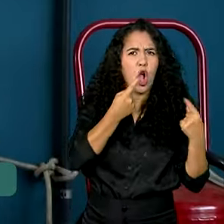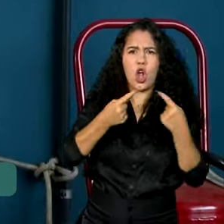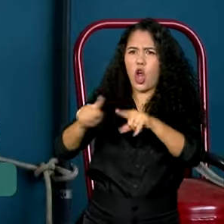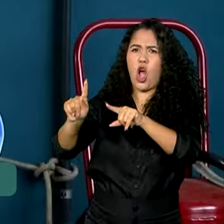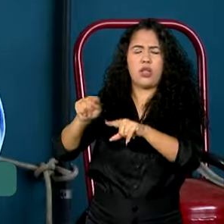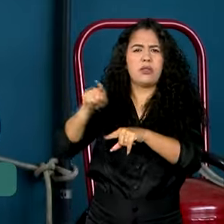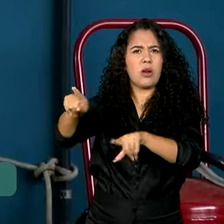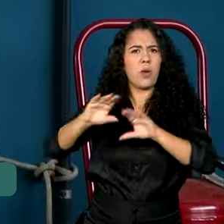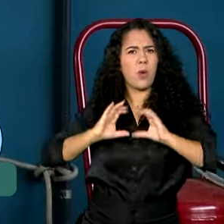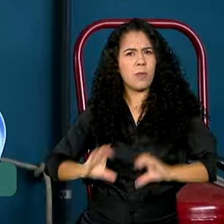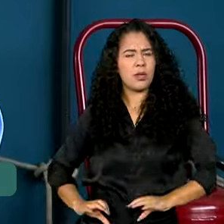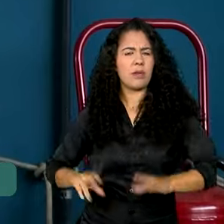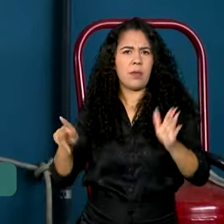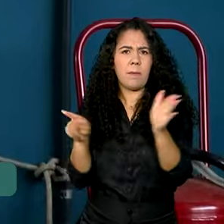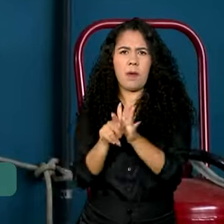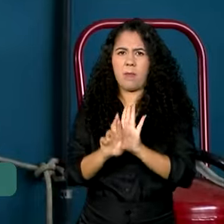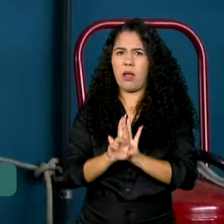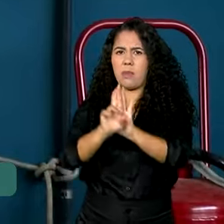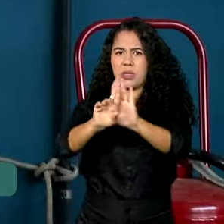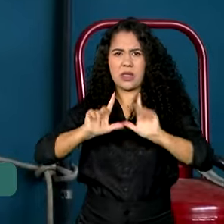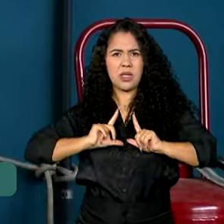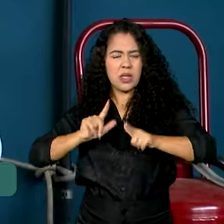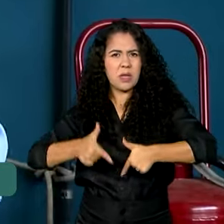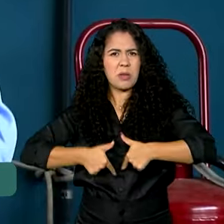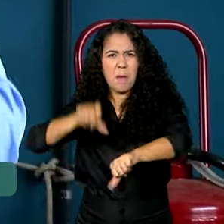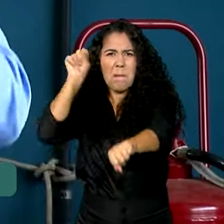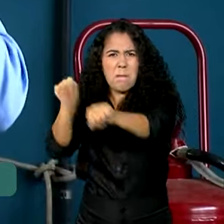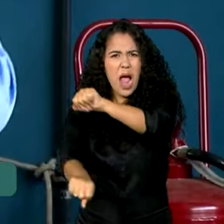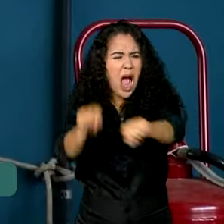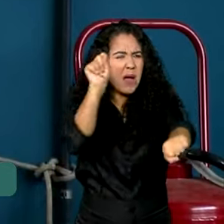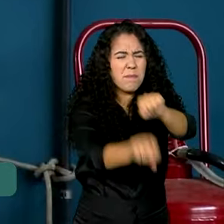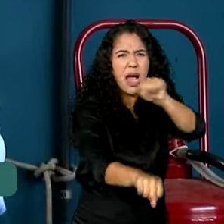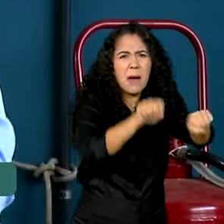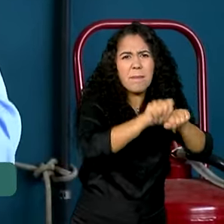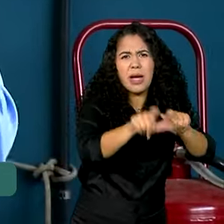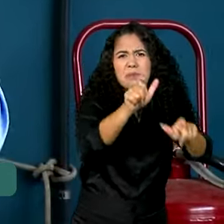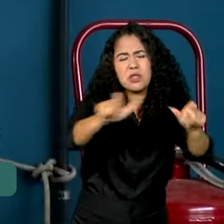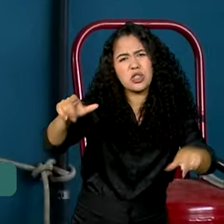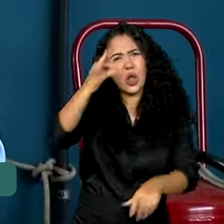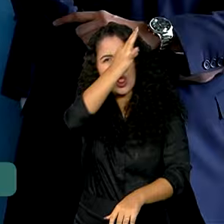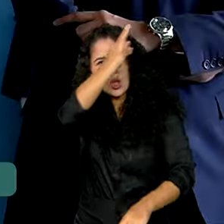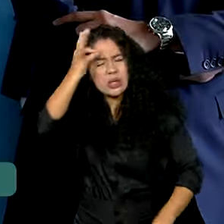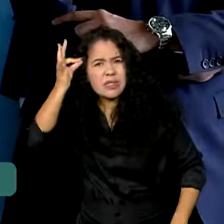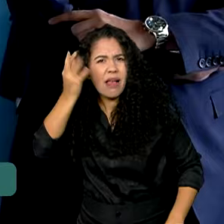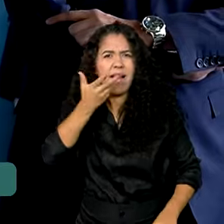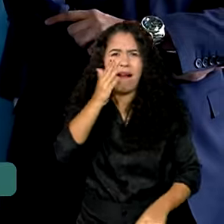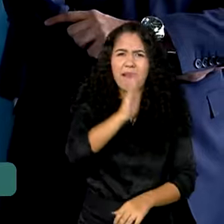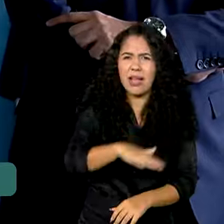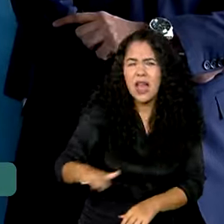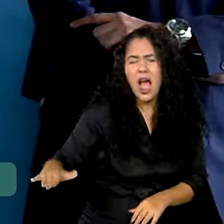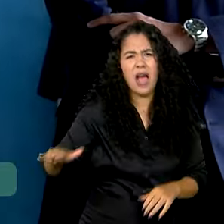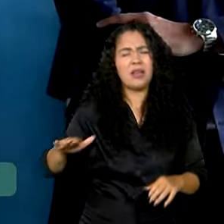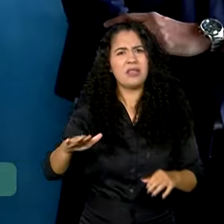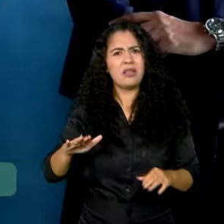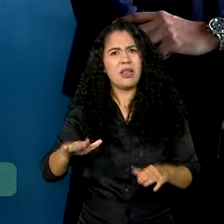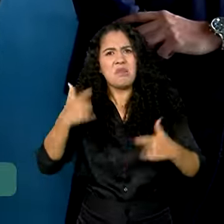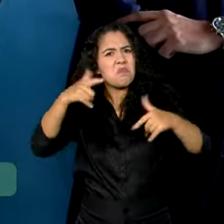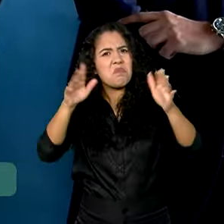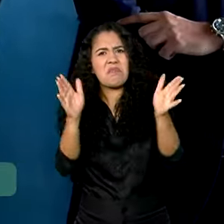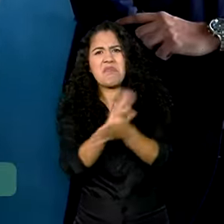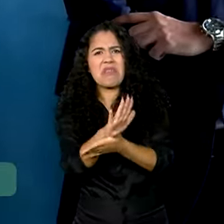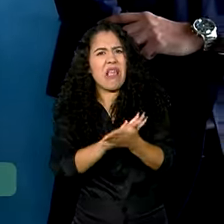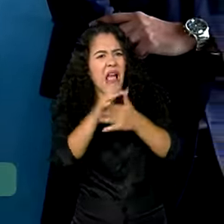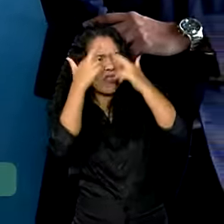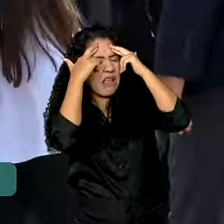do governo de Israel matando inocentes, matando mulheres, matando crianças, sem nenhum respeito